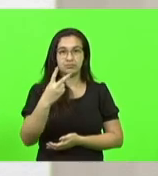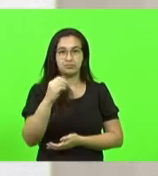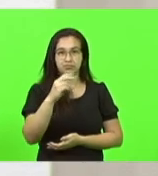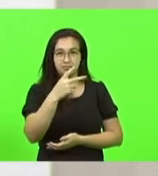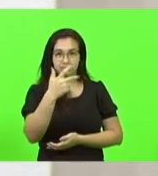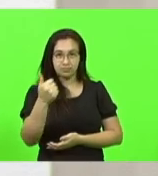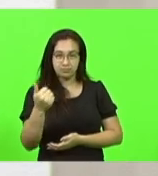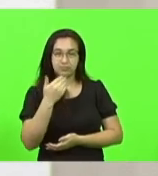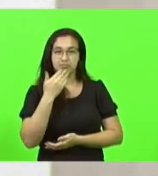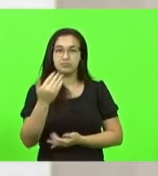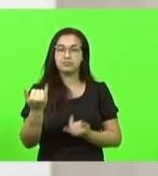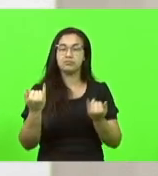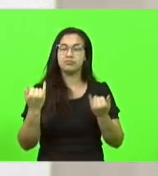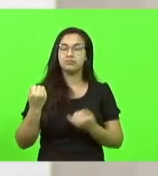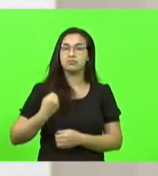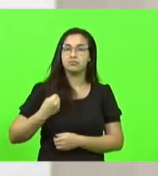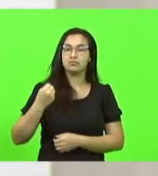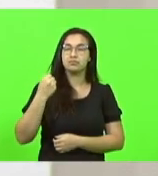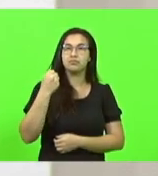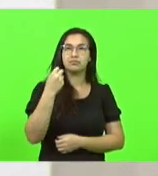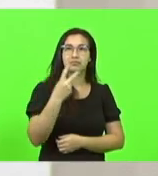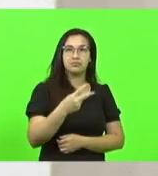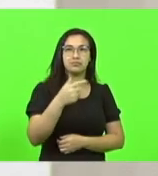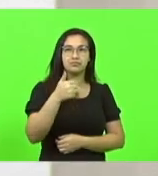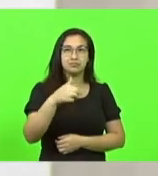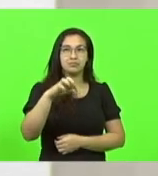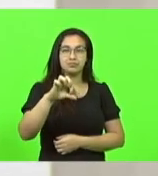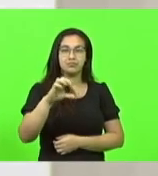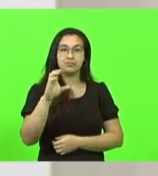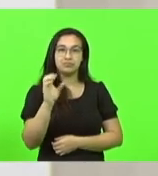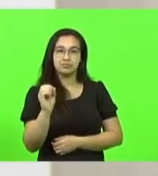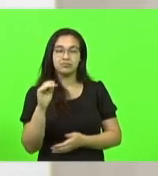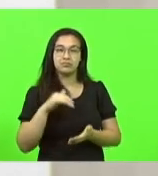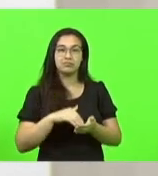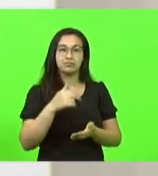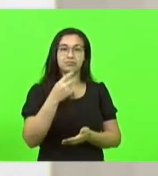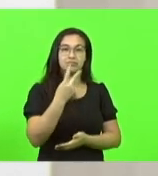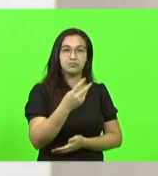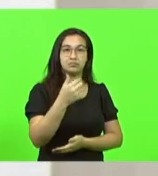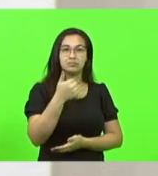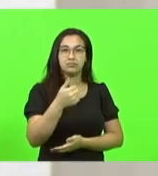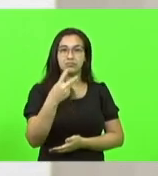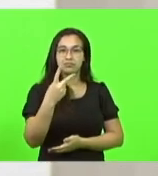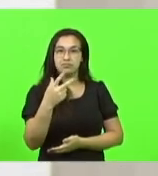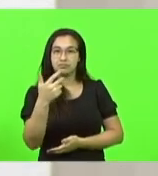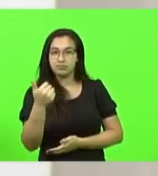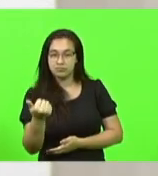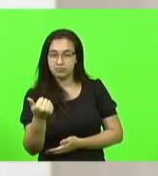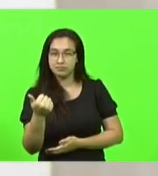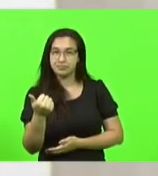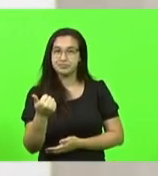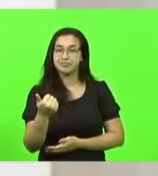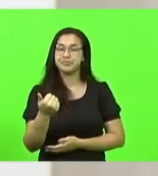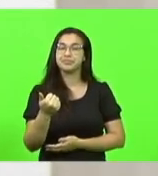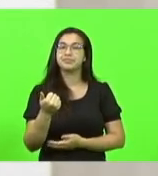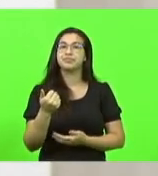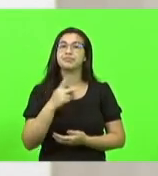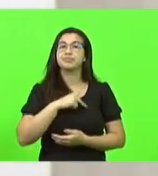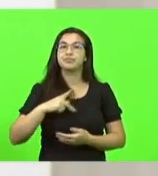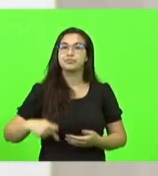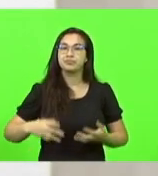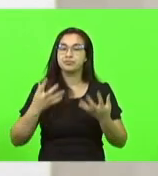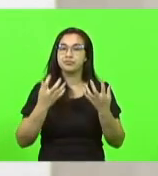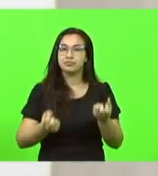requerimento nº 2.190-2021. O senhor presidente deferiu os requerimentos nº